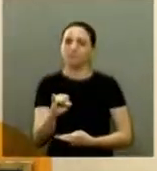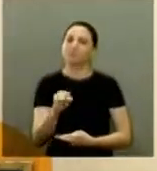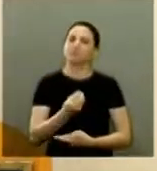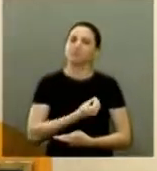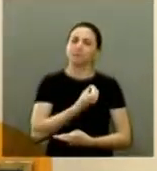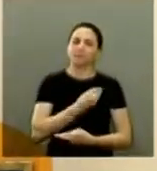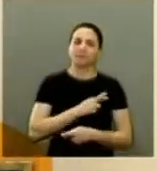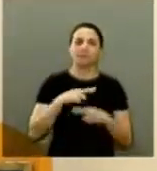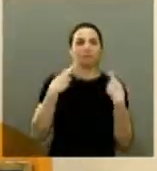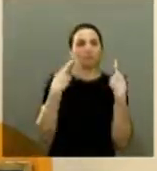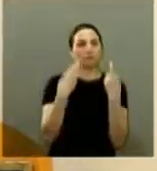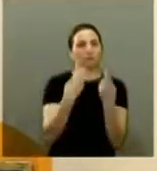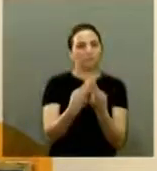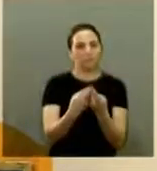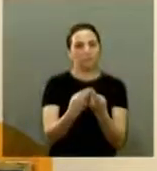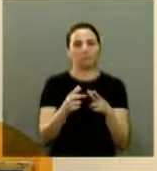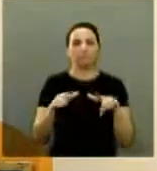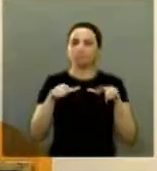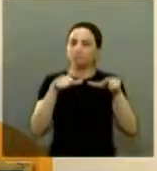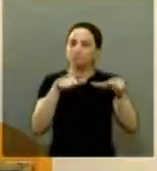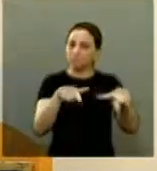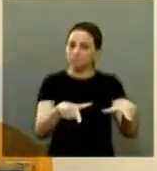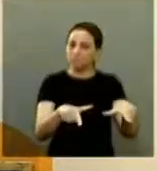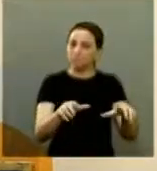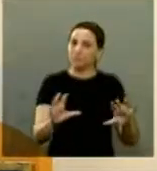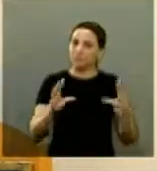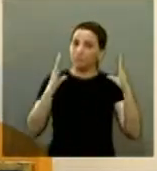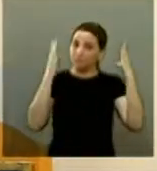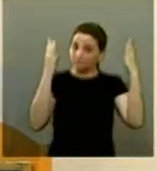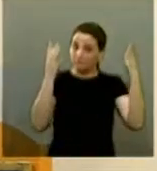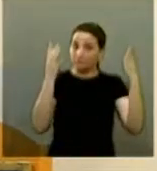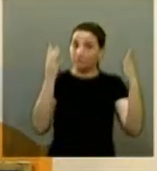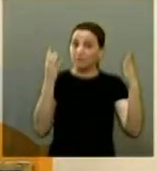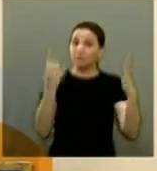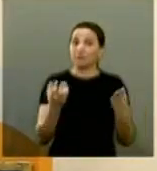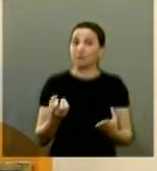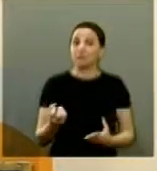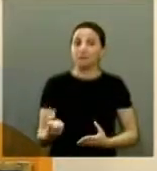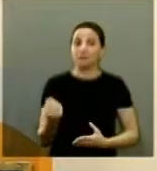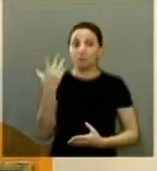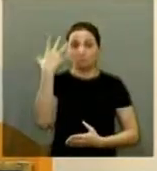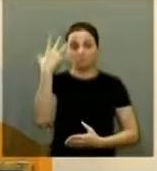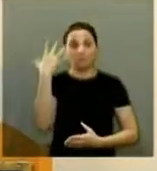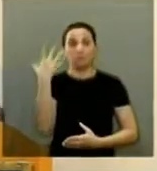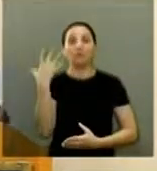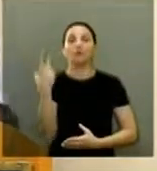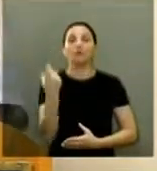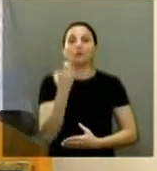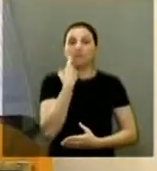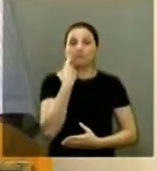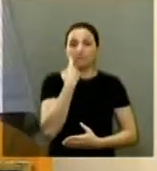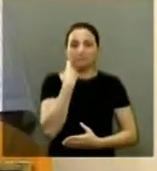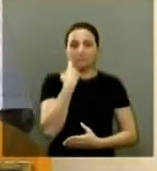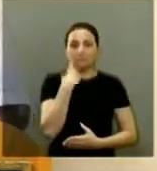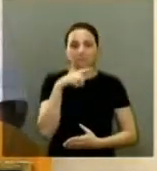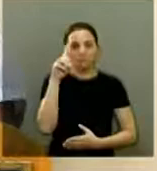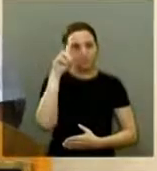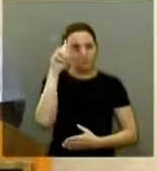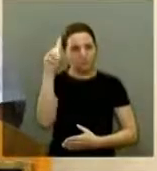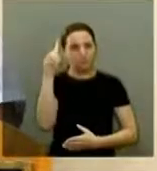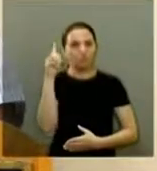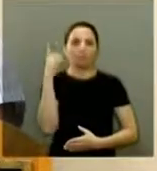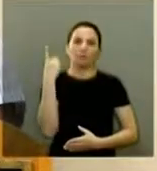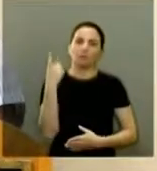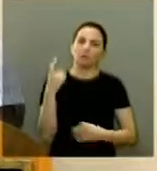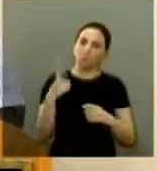e o a festa que nós fizemos na sexta que faz parte do dia do médico quando a